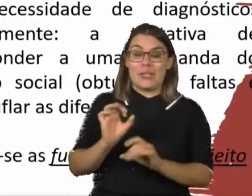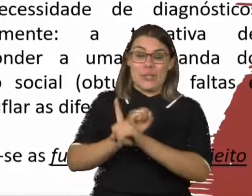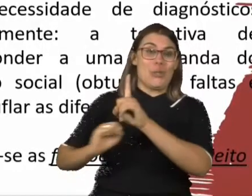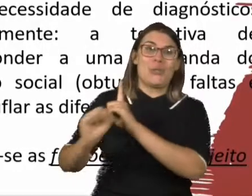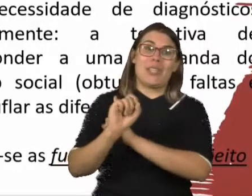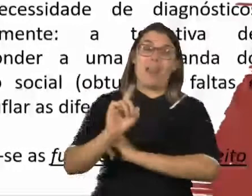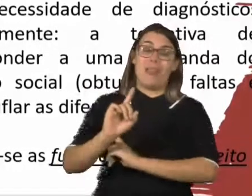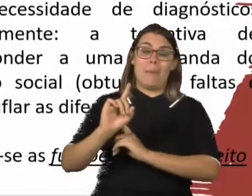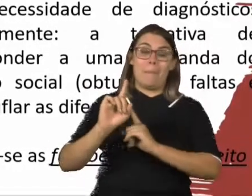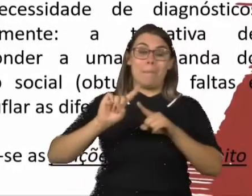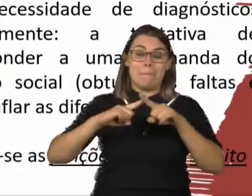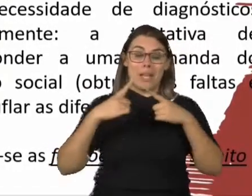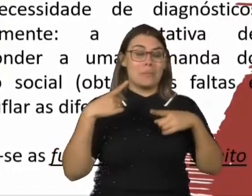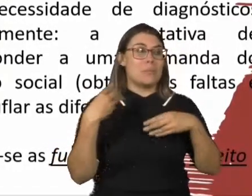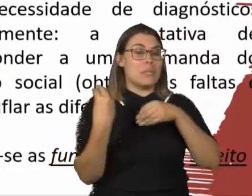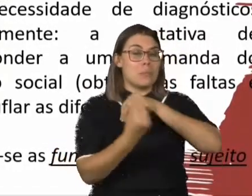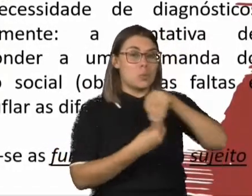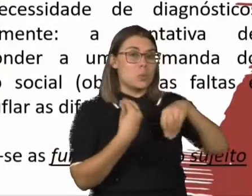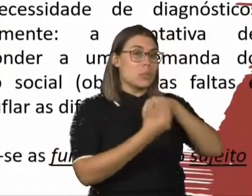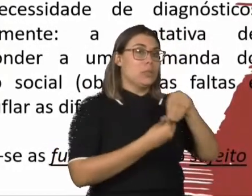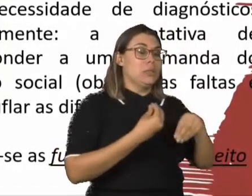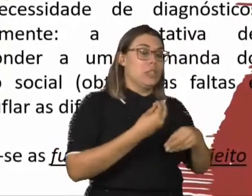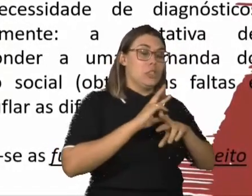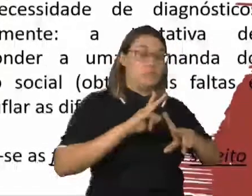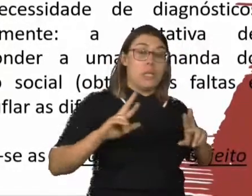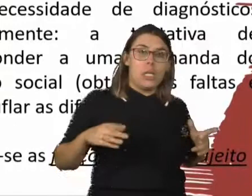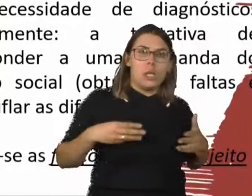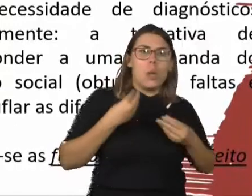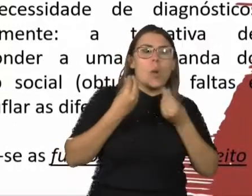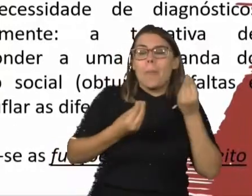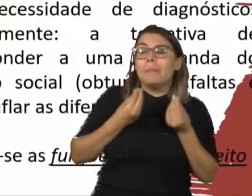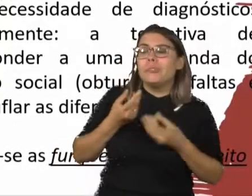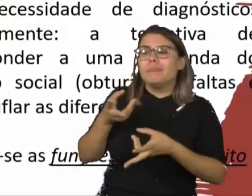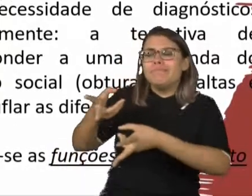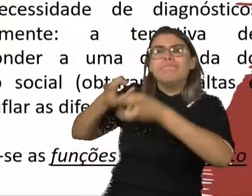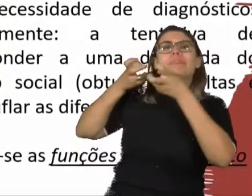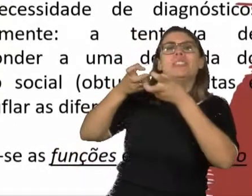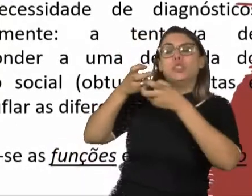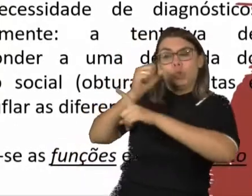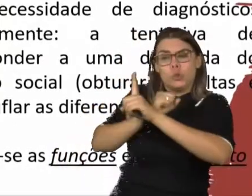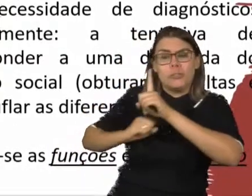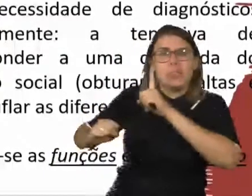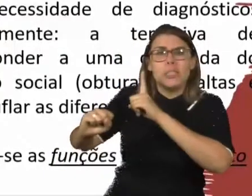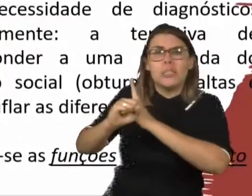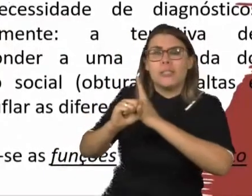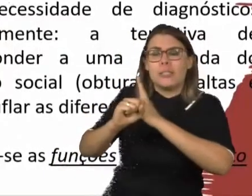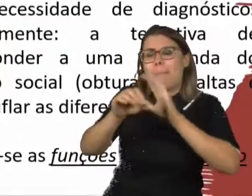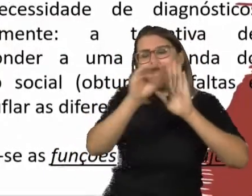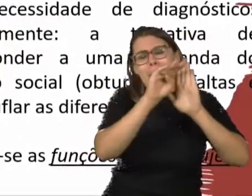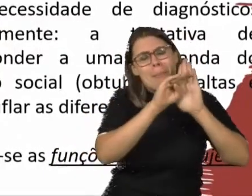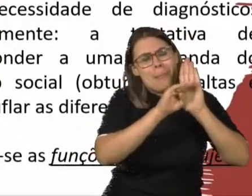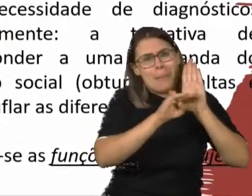que tenta obturar as faltas e camuflar as diferentes. Ou seja, nós vivemos dentro de uma sociedade que institui padrões,